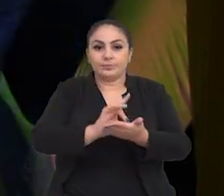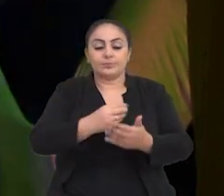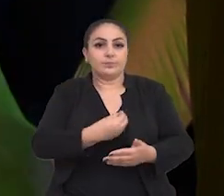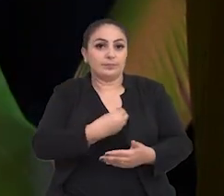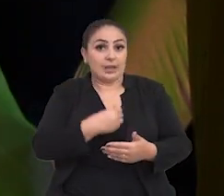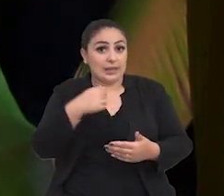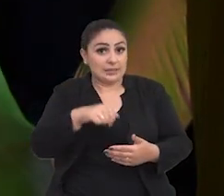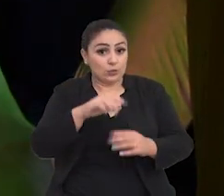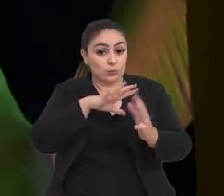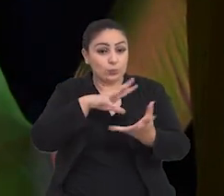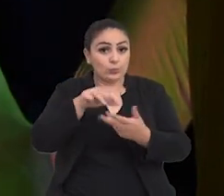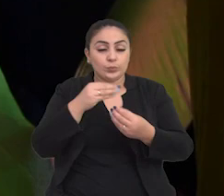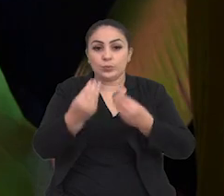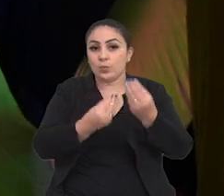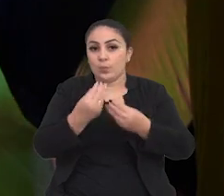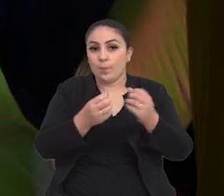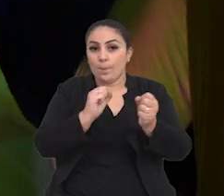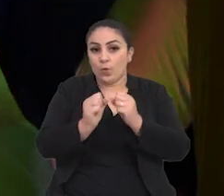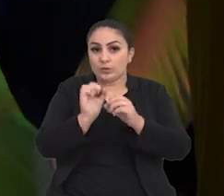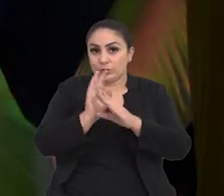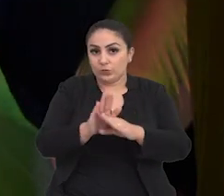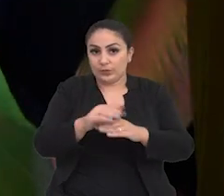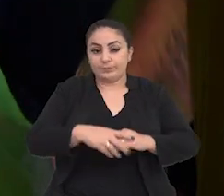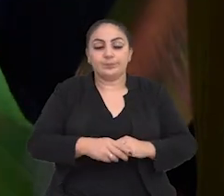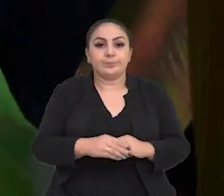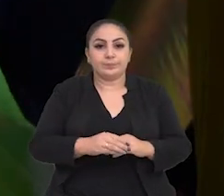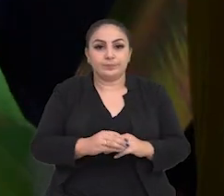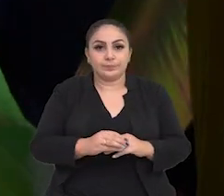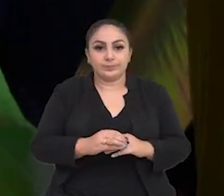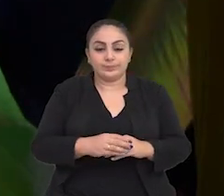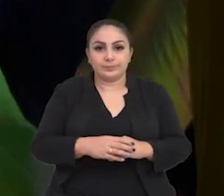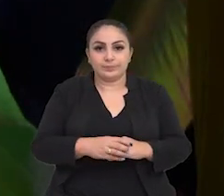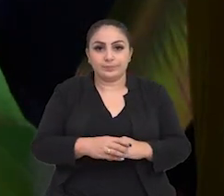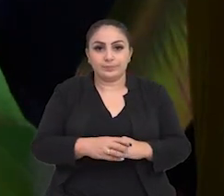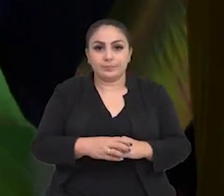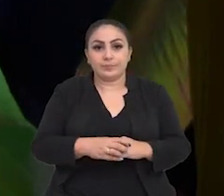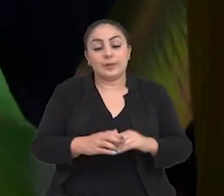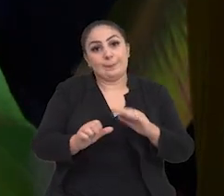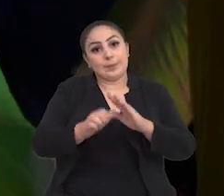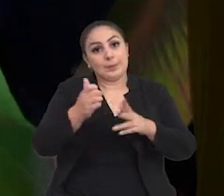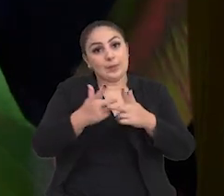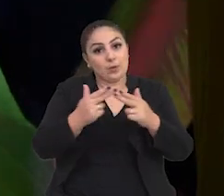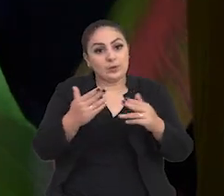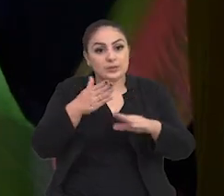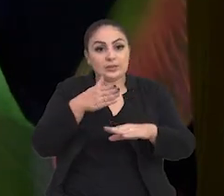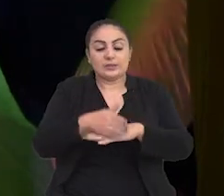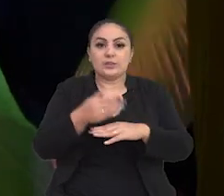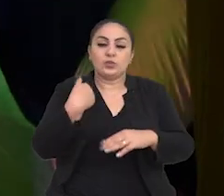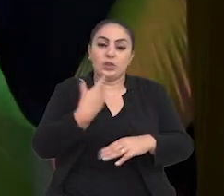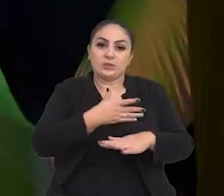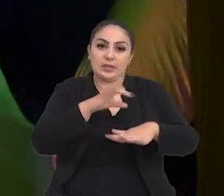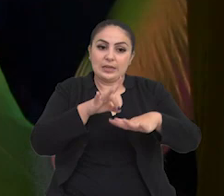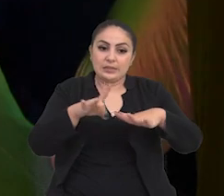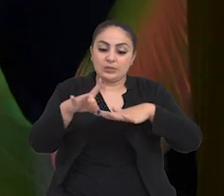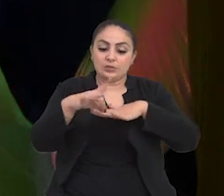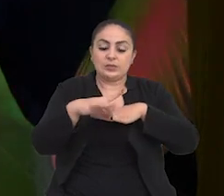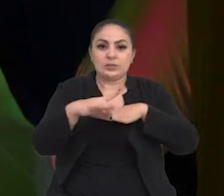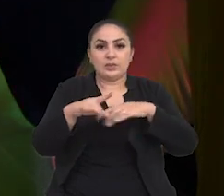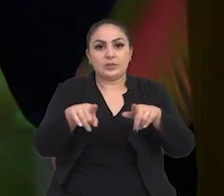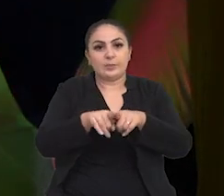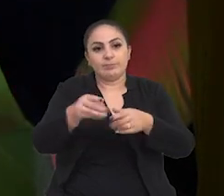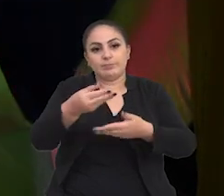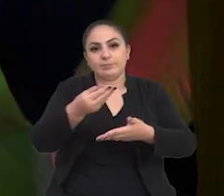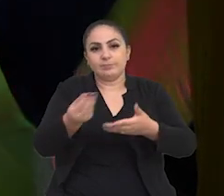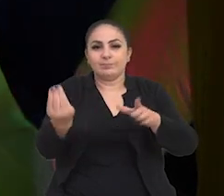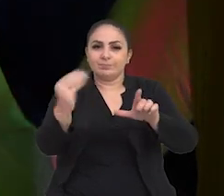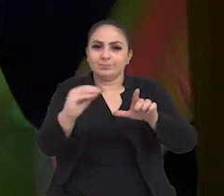viva daqui para o mundo. Como que vocês podem nos ajudar nesse momento? Primeiramente, é entrando lá nas nossas redes sociais